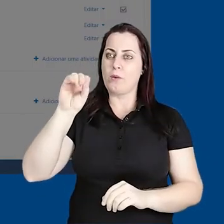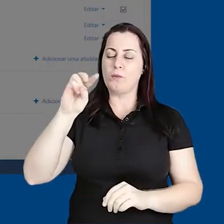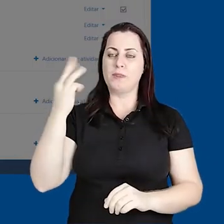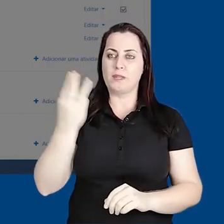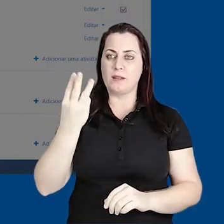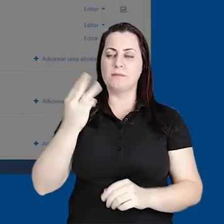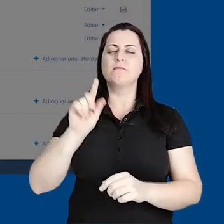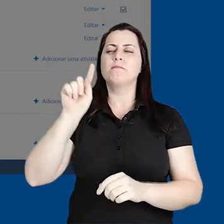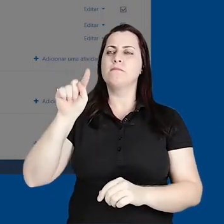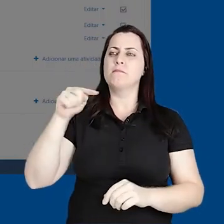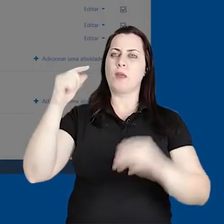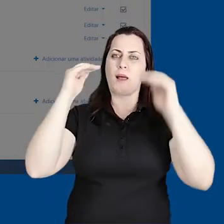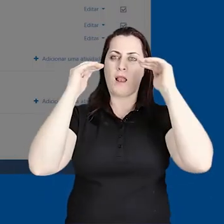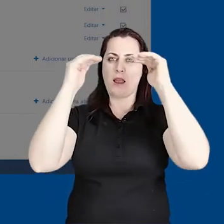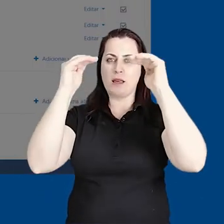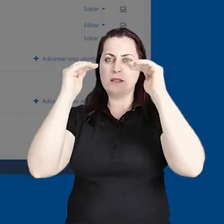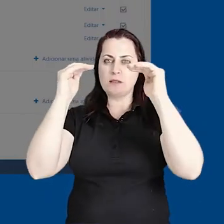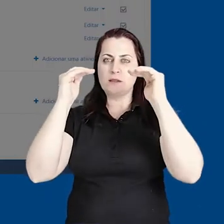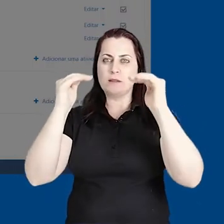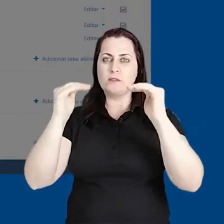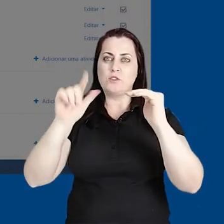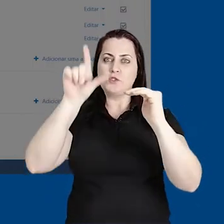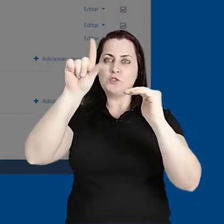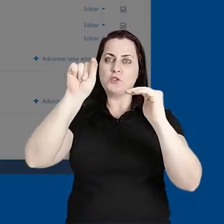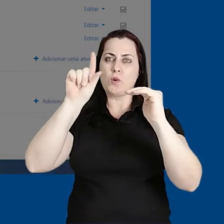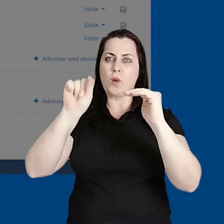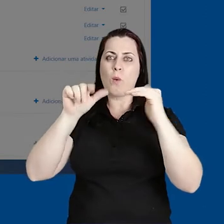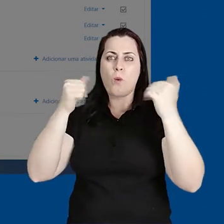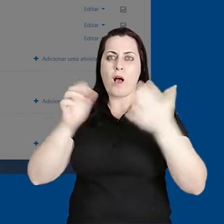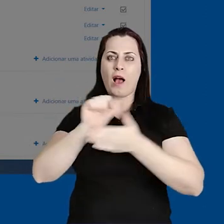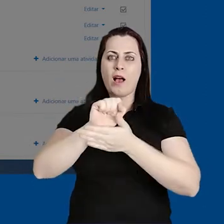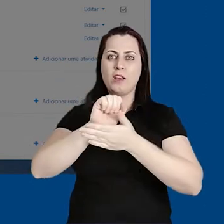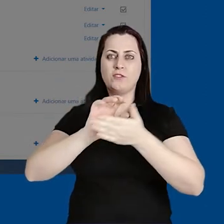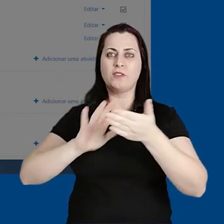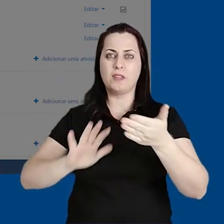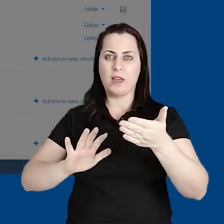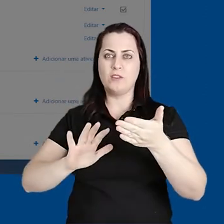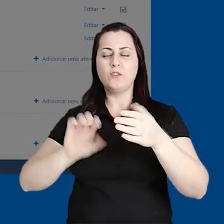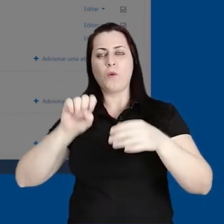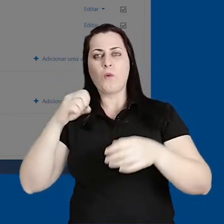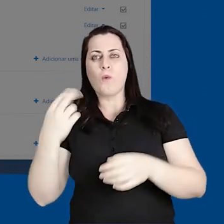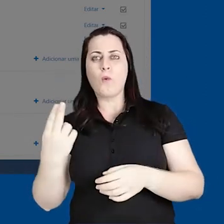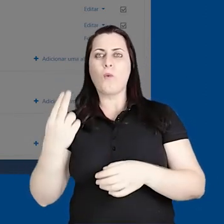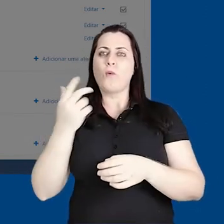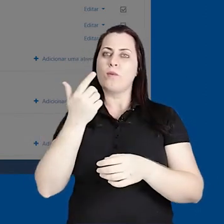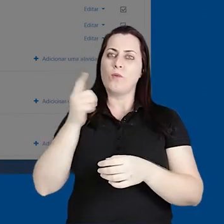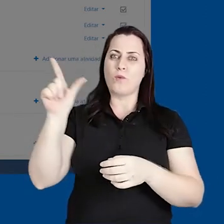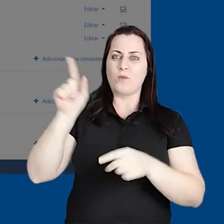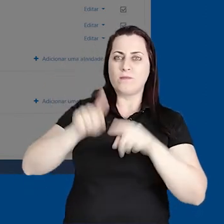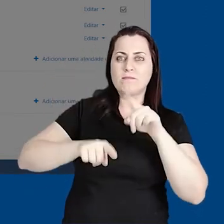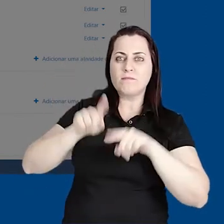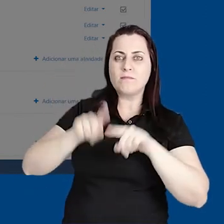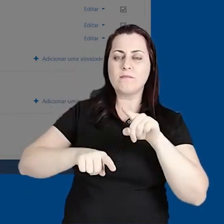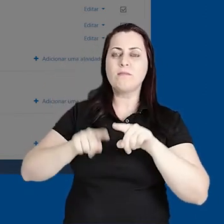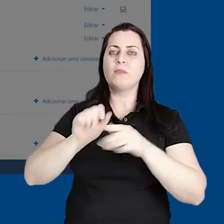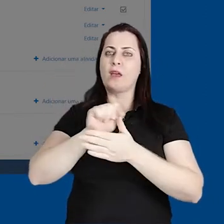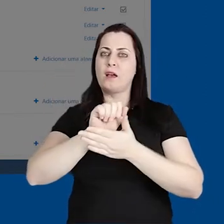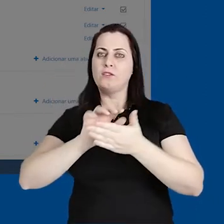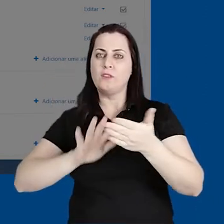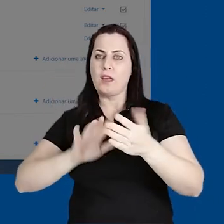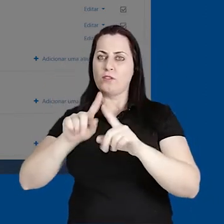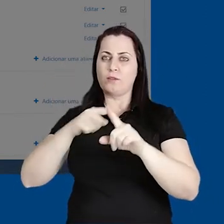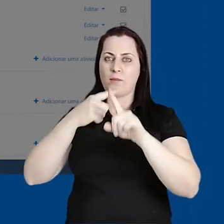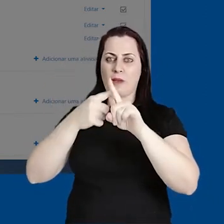Exibido uma lista onde nós podemos escolher a atividade ou recurso, escolheremos o recurso caso a atividade,